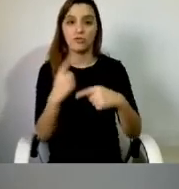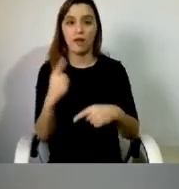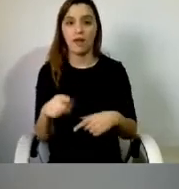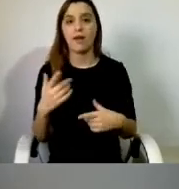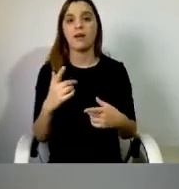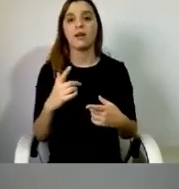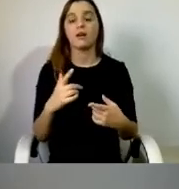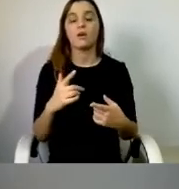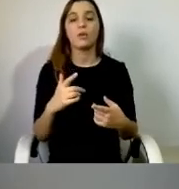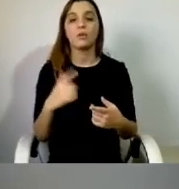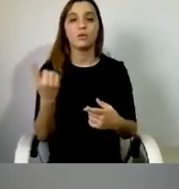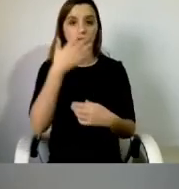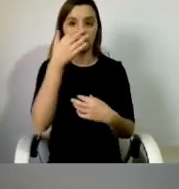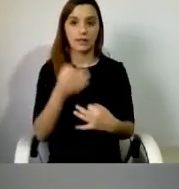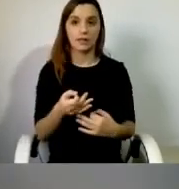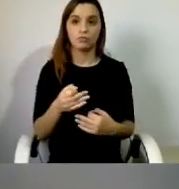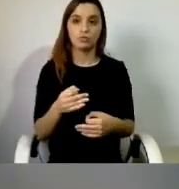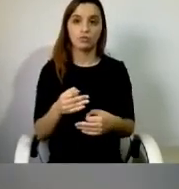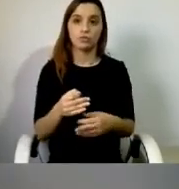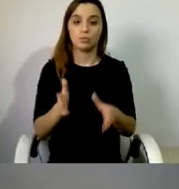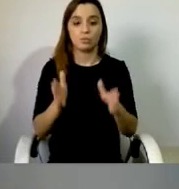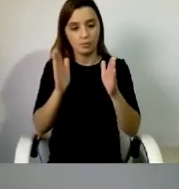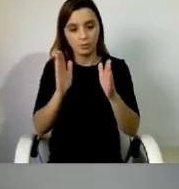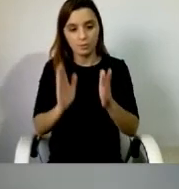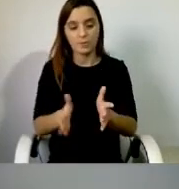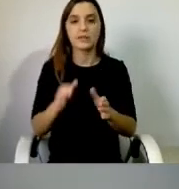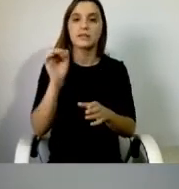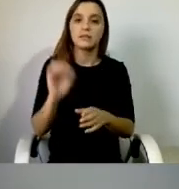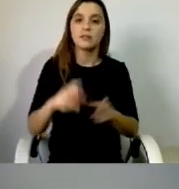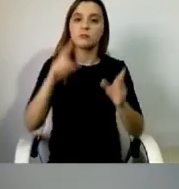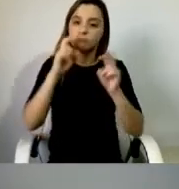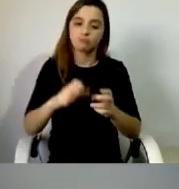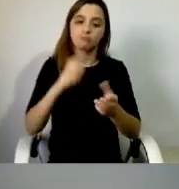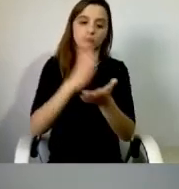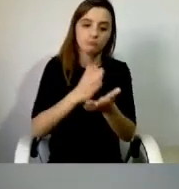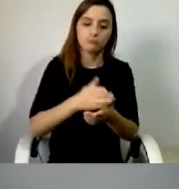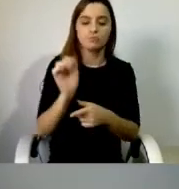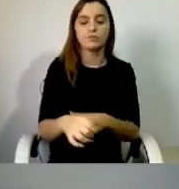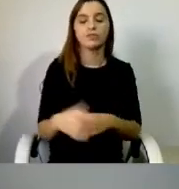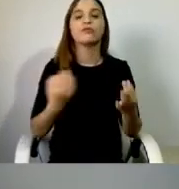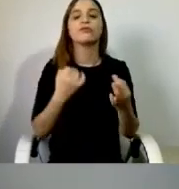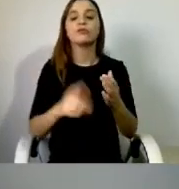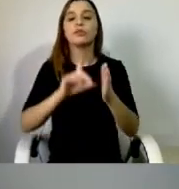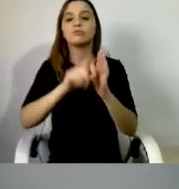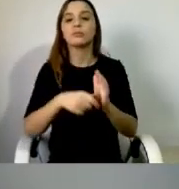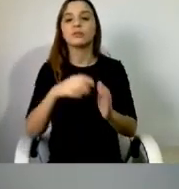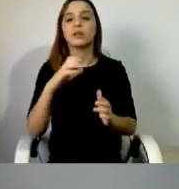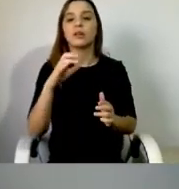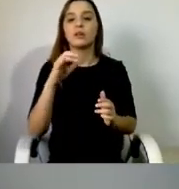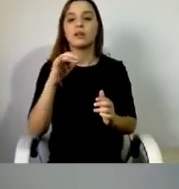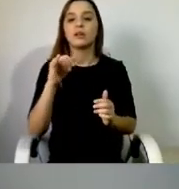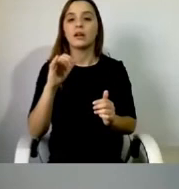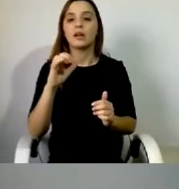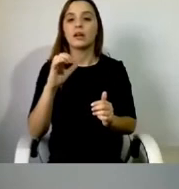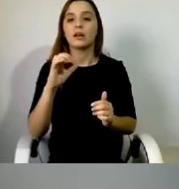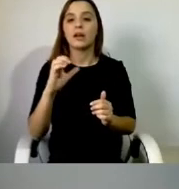tem de ser estudado e tem de ser investigado, foi a criação do projeto ICAVI, que é um projeto que